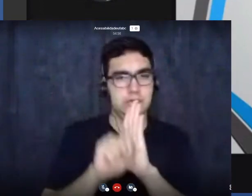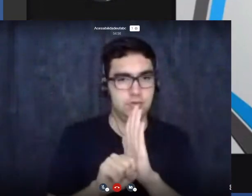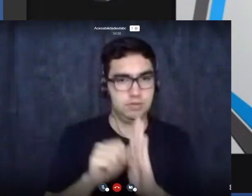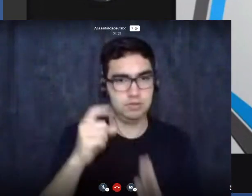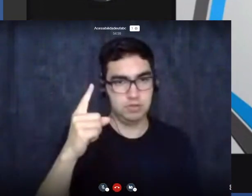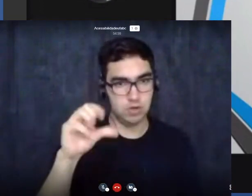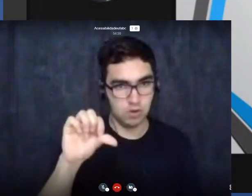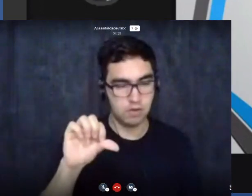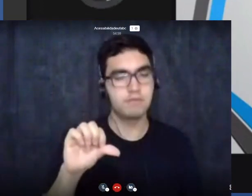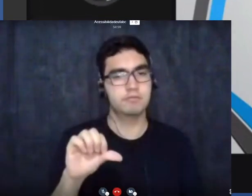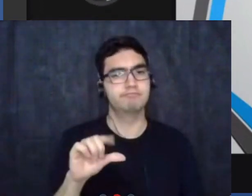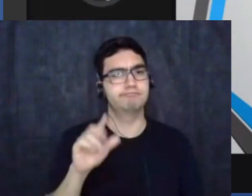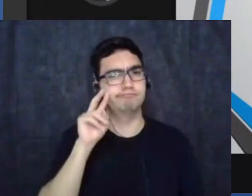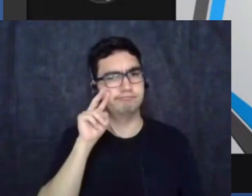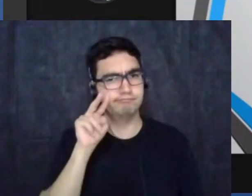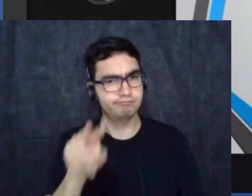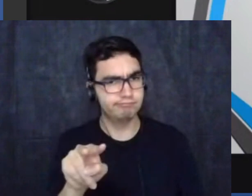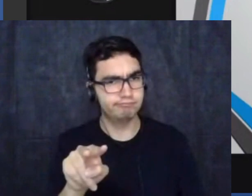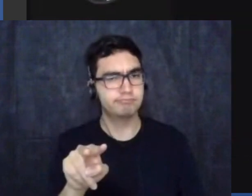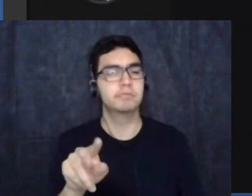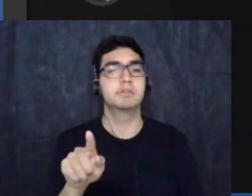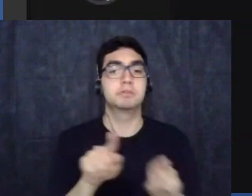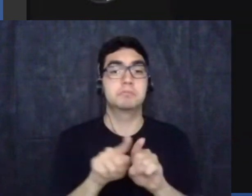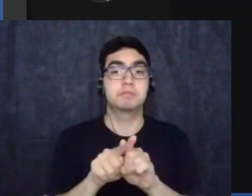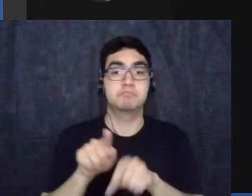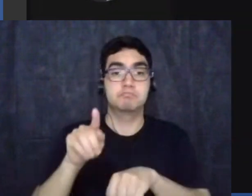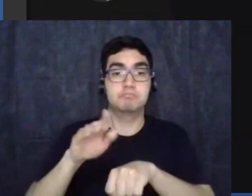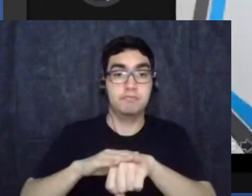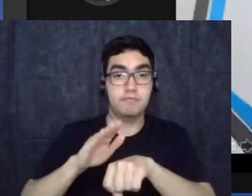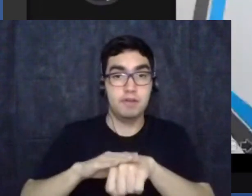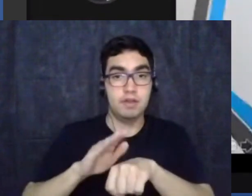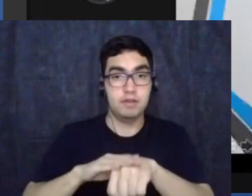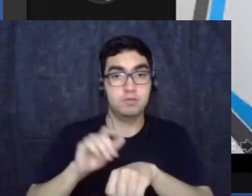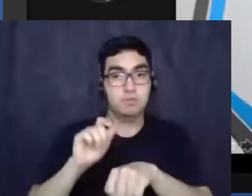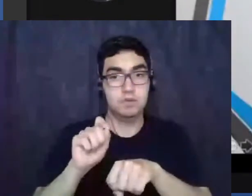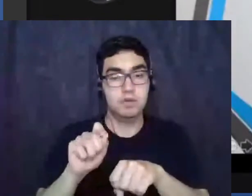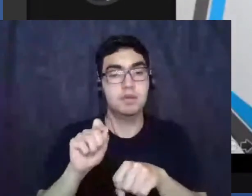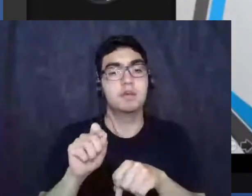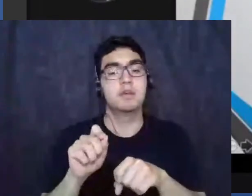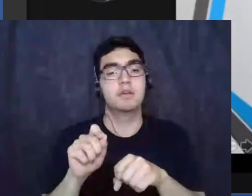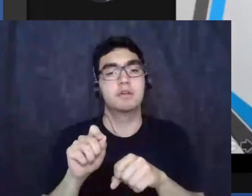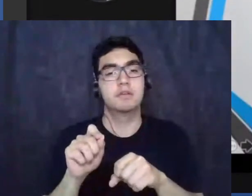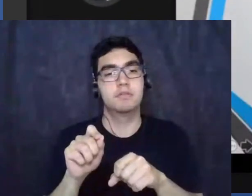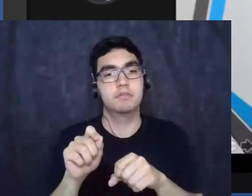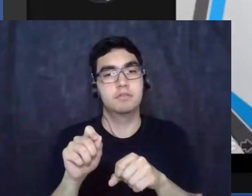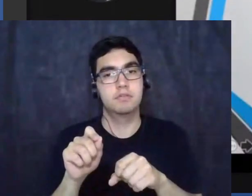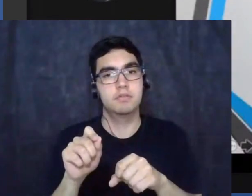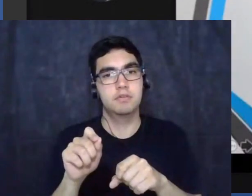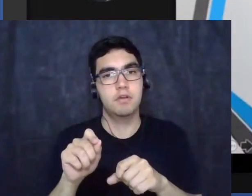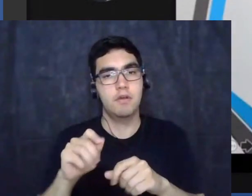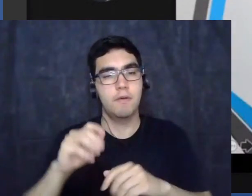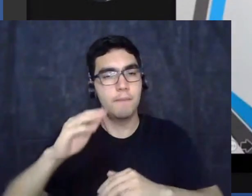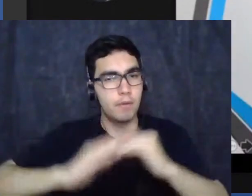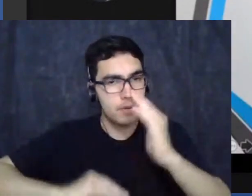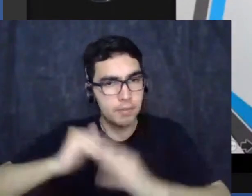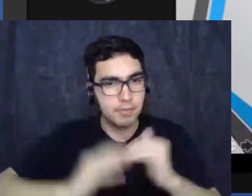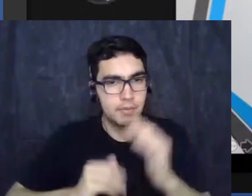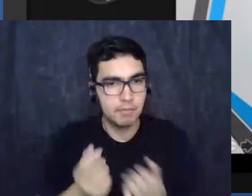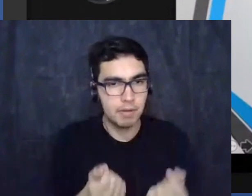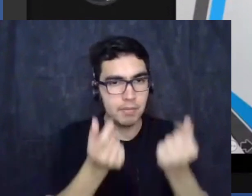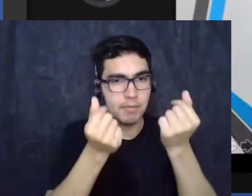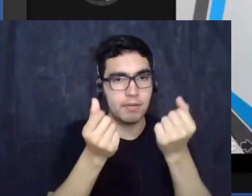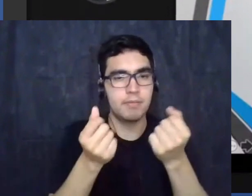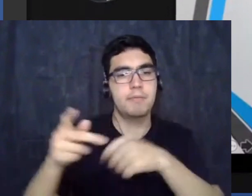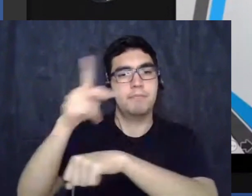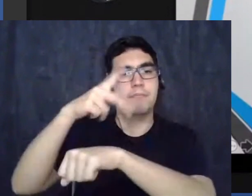que produziam a riqueza para esses países, então, que